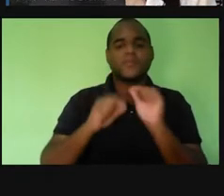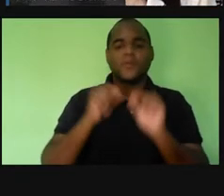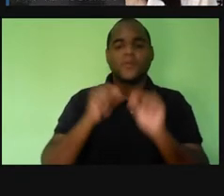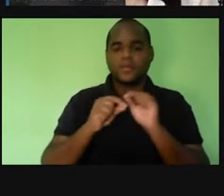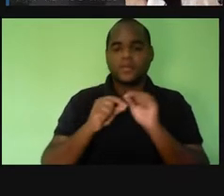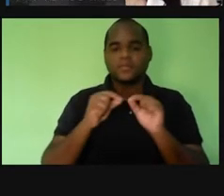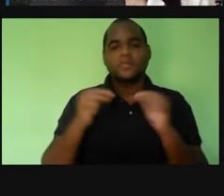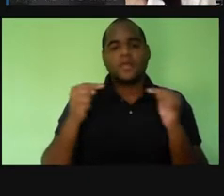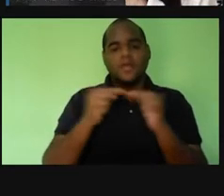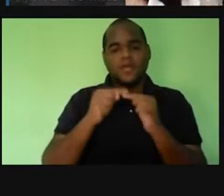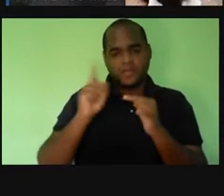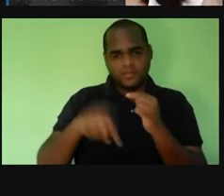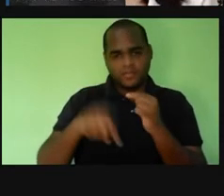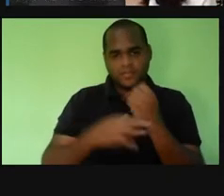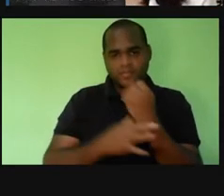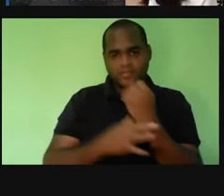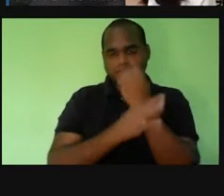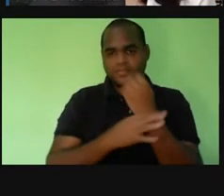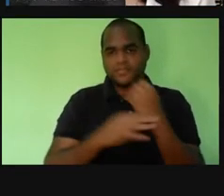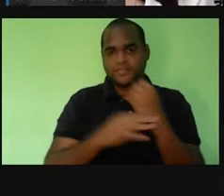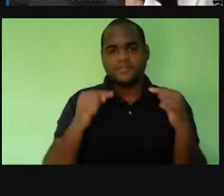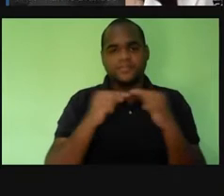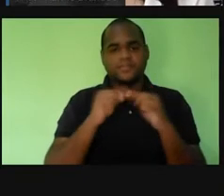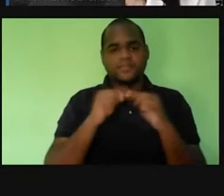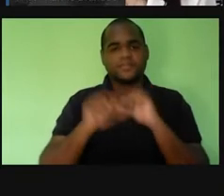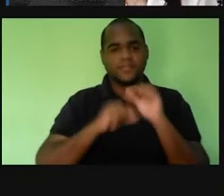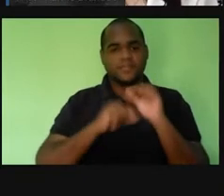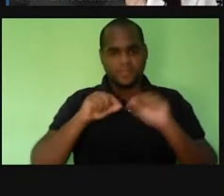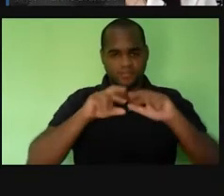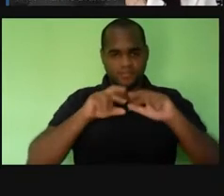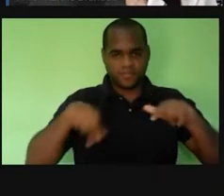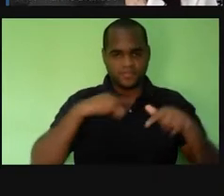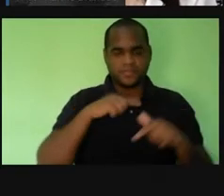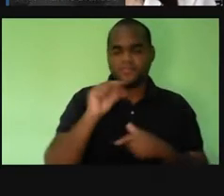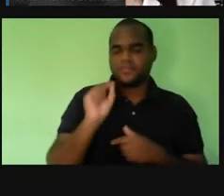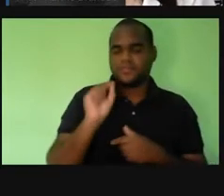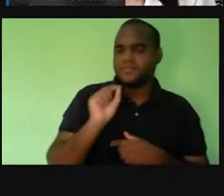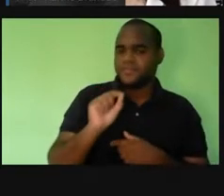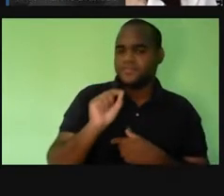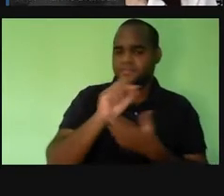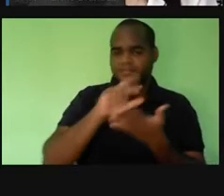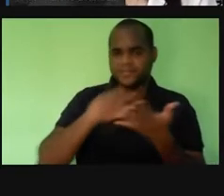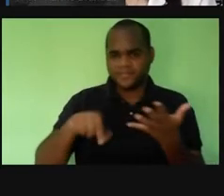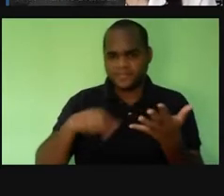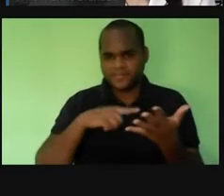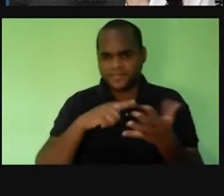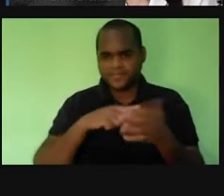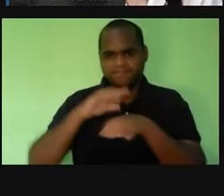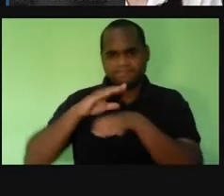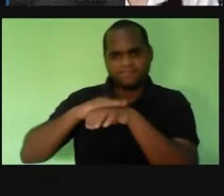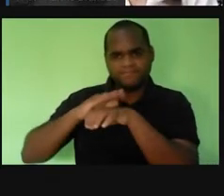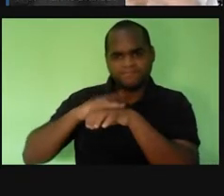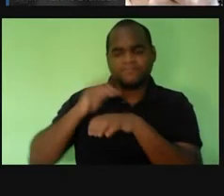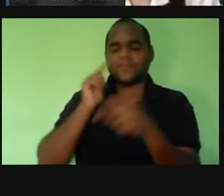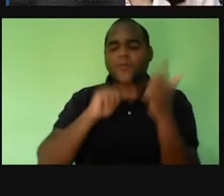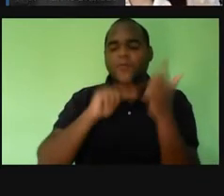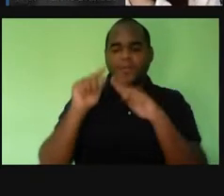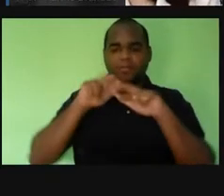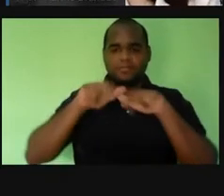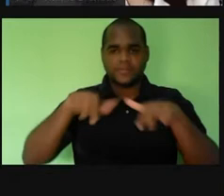Para assegurar a eficácia educacional, tá? E estes testes, eles incluíram, inclusive, né?